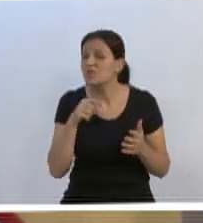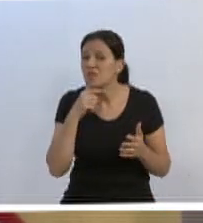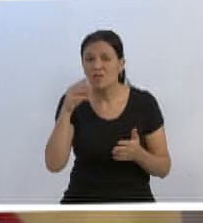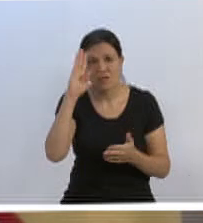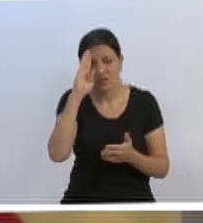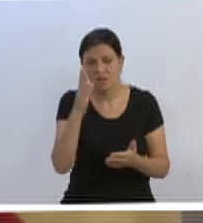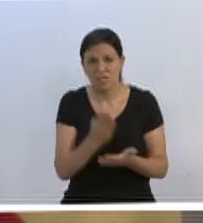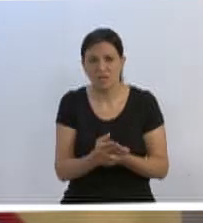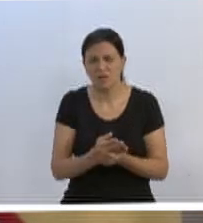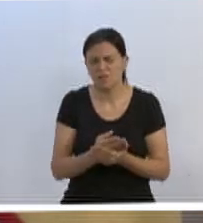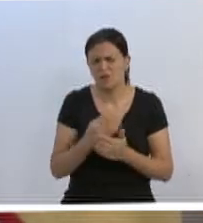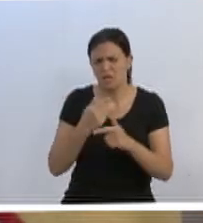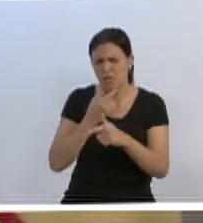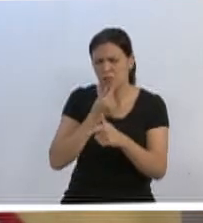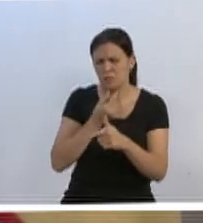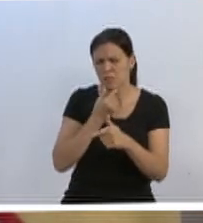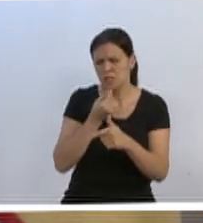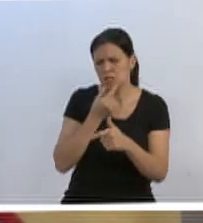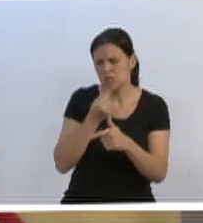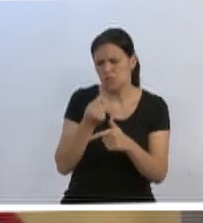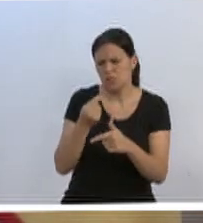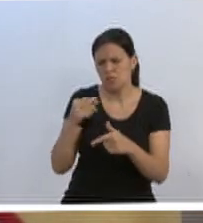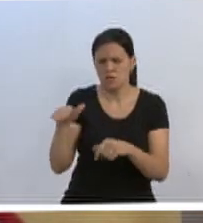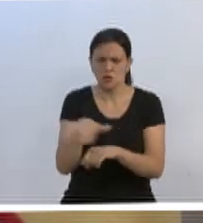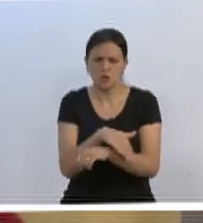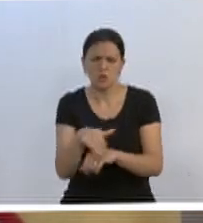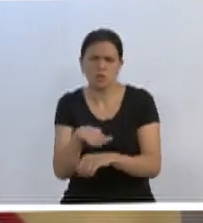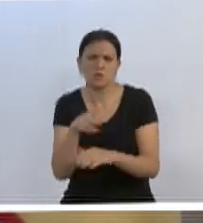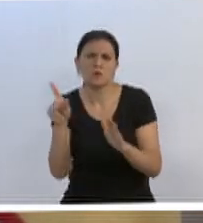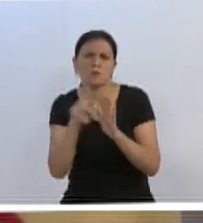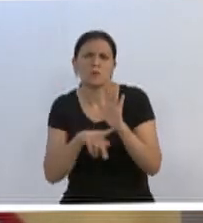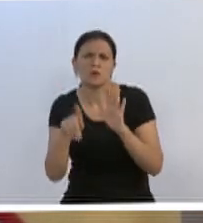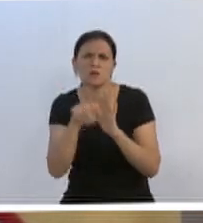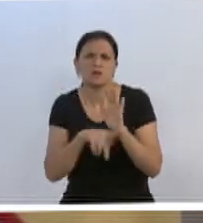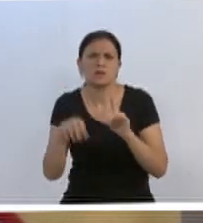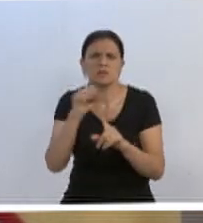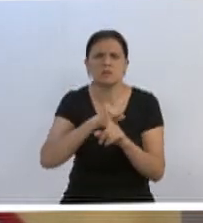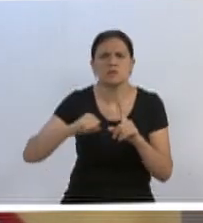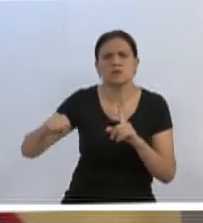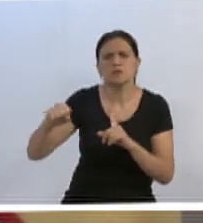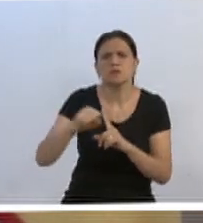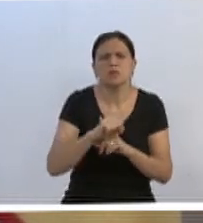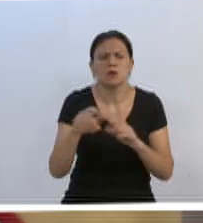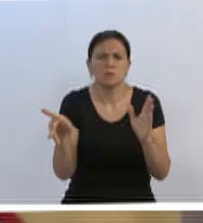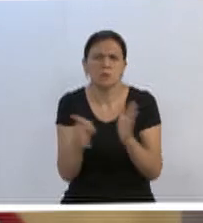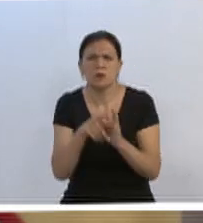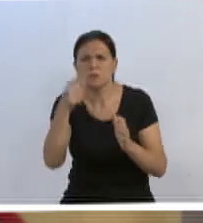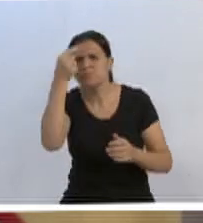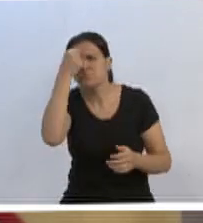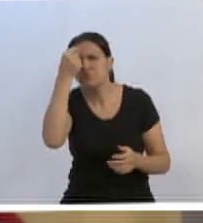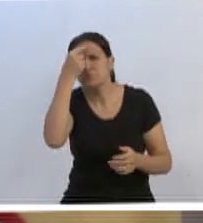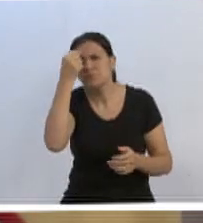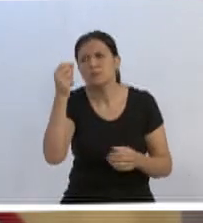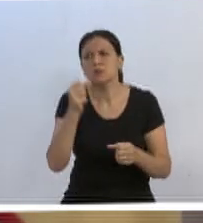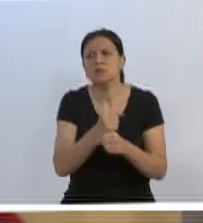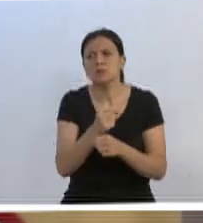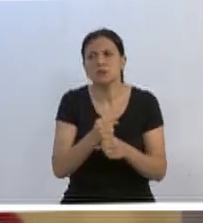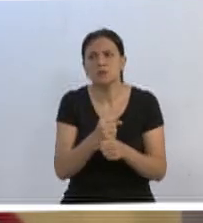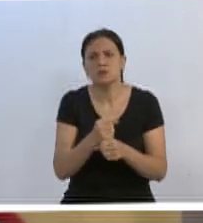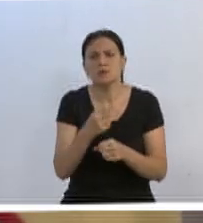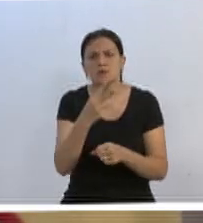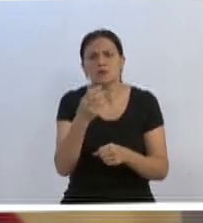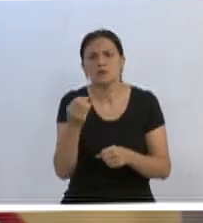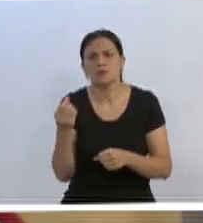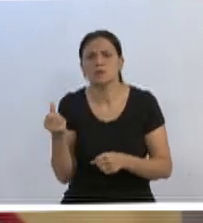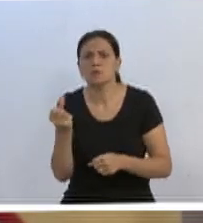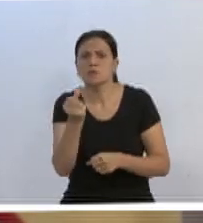O menino idealista que foi para as ruas, que veio de projetos sociais, que veio do mundo acadêmico, do mundo universitário, em que em 2016 botou